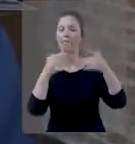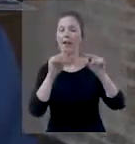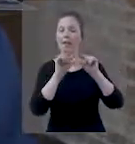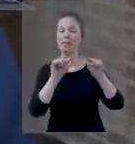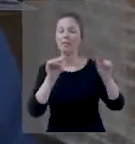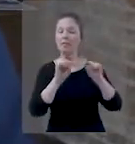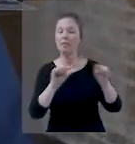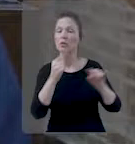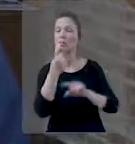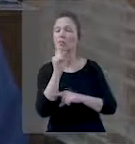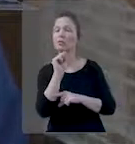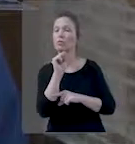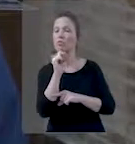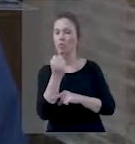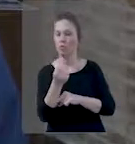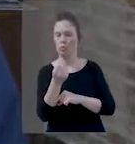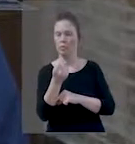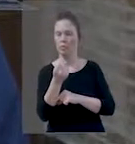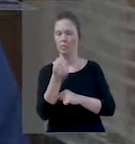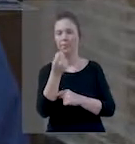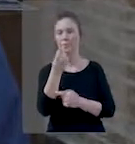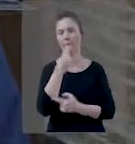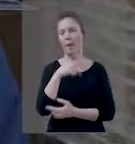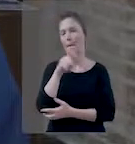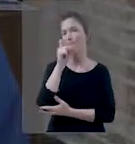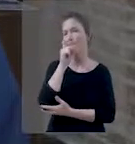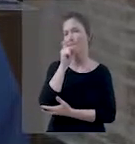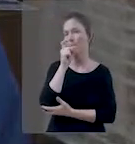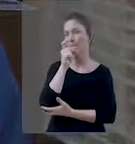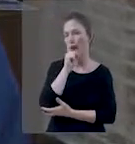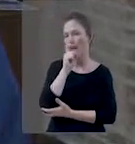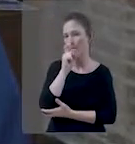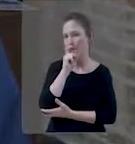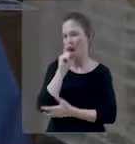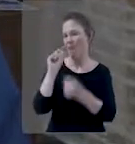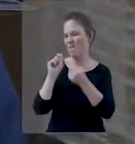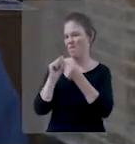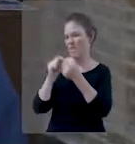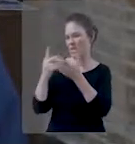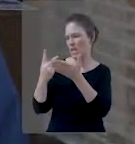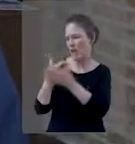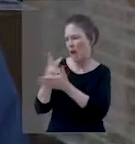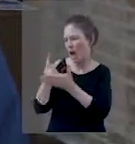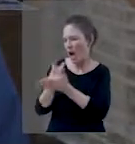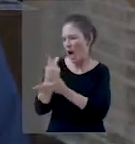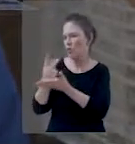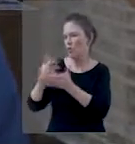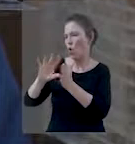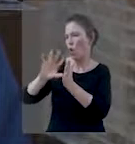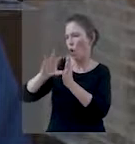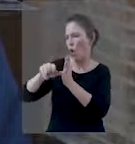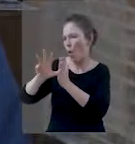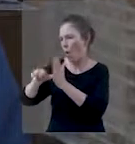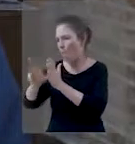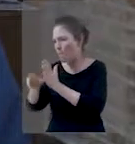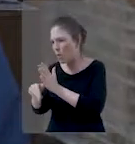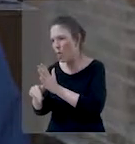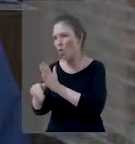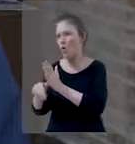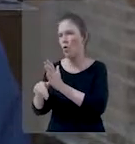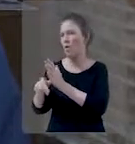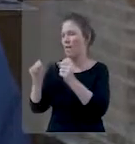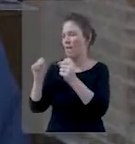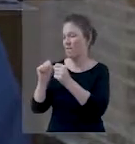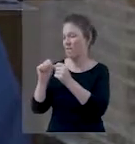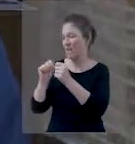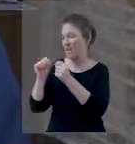assim, no versículo 18, Quanto a seu pai, porque praticou extorsão, roubou os bens